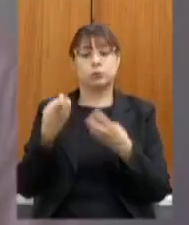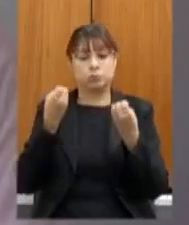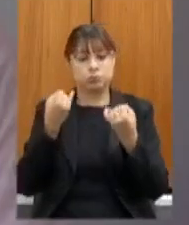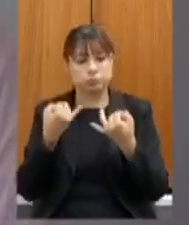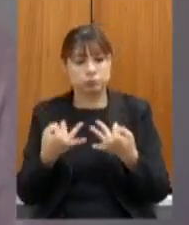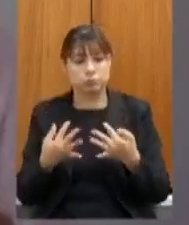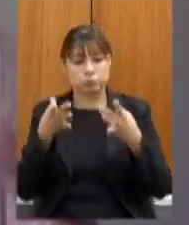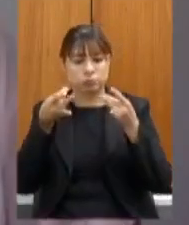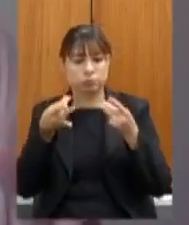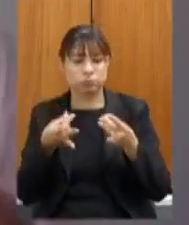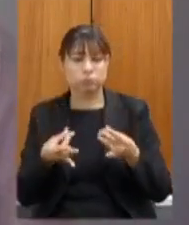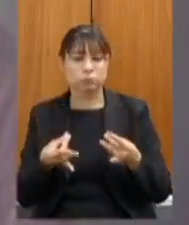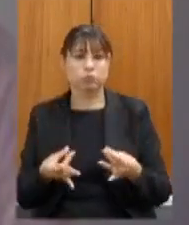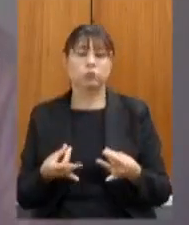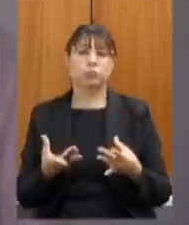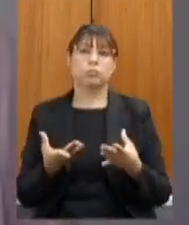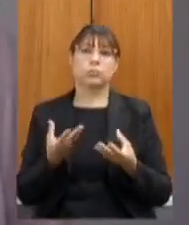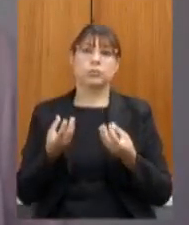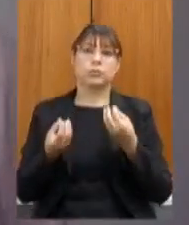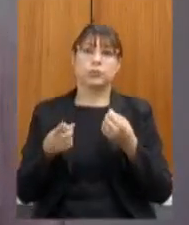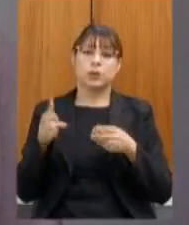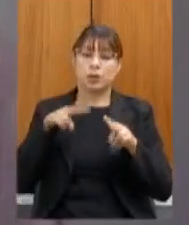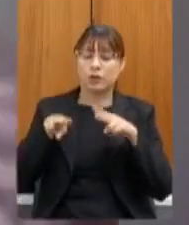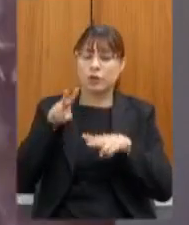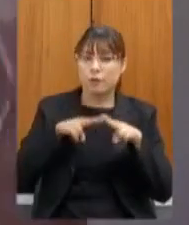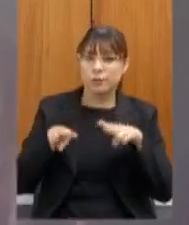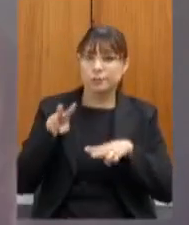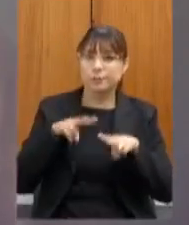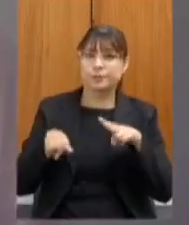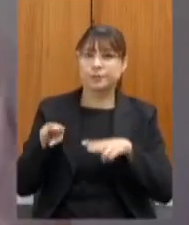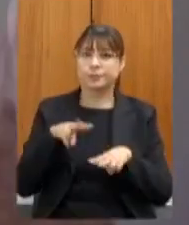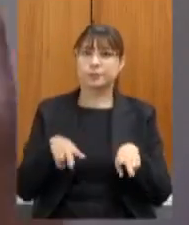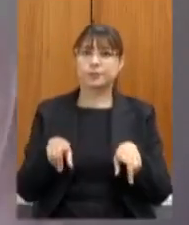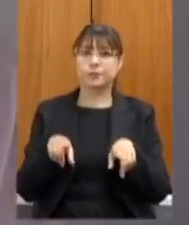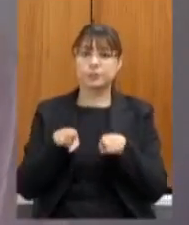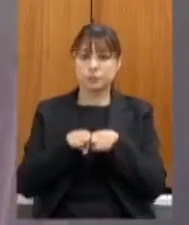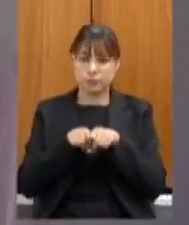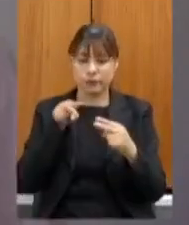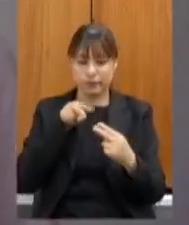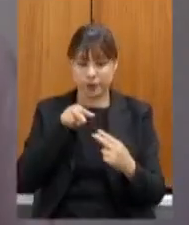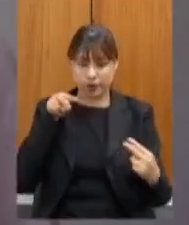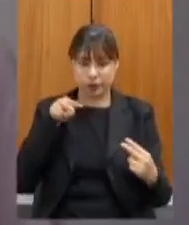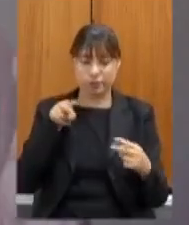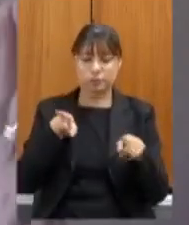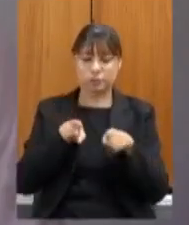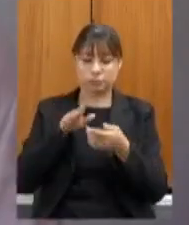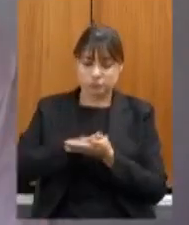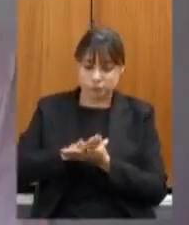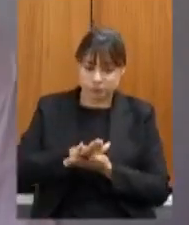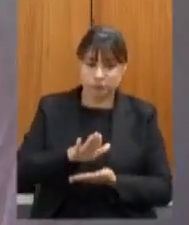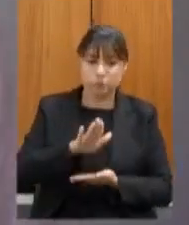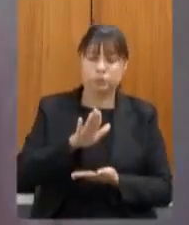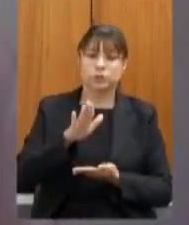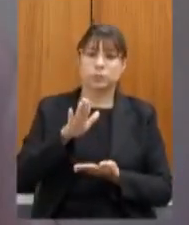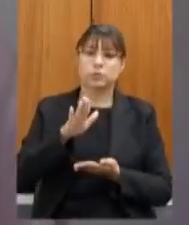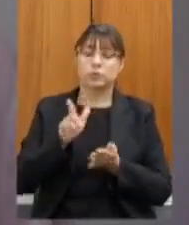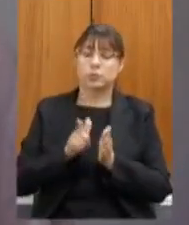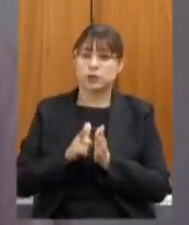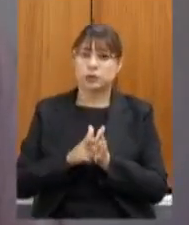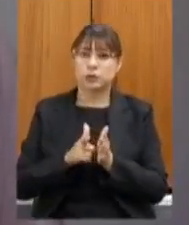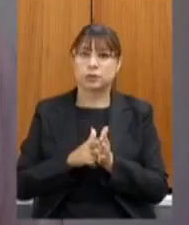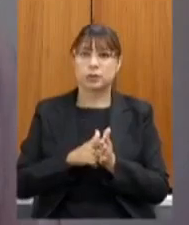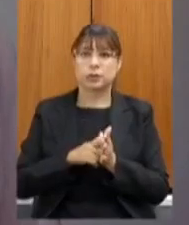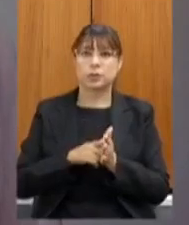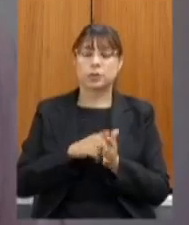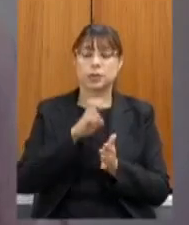ao longo desse processo fizemos avaliação também de forma remota e impressa em relação aos cinco primeiros planos